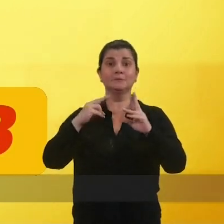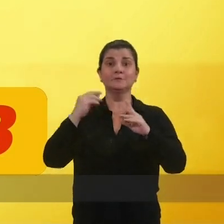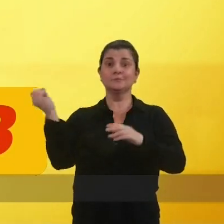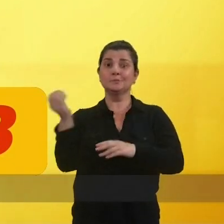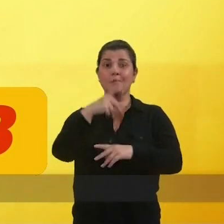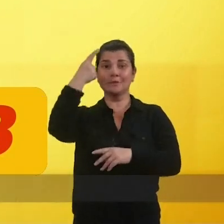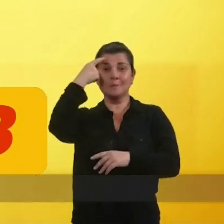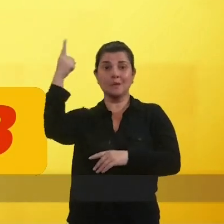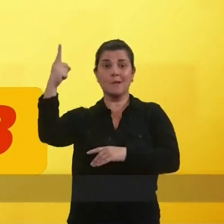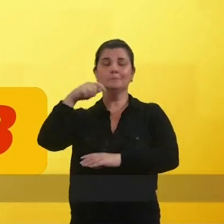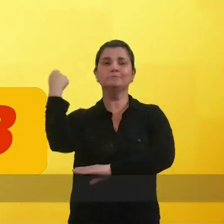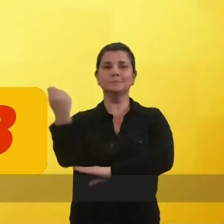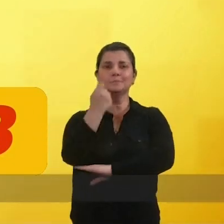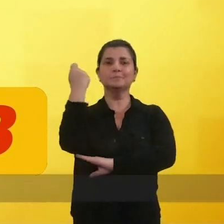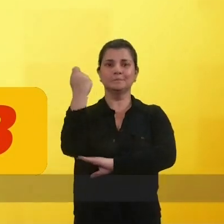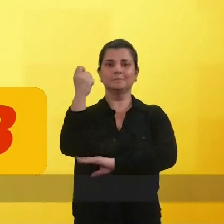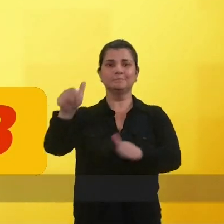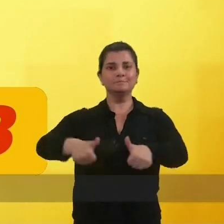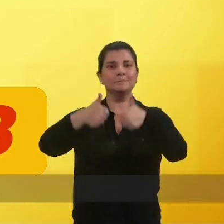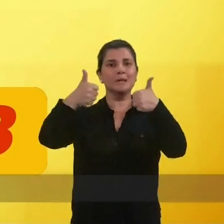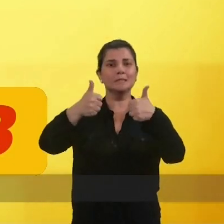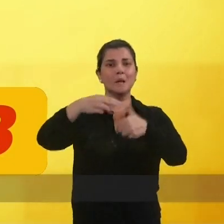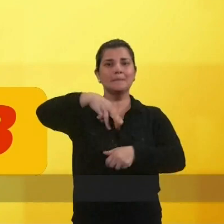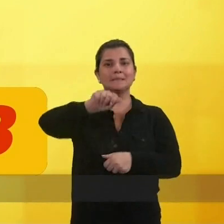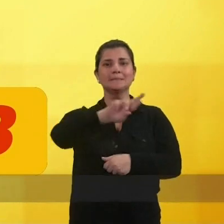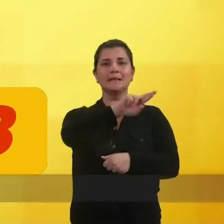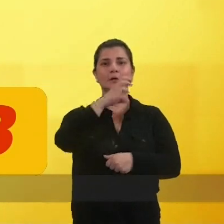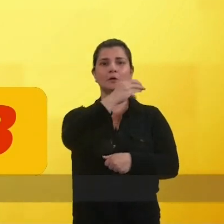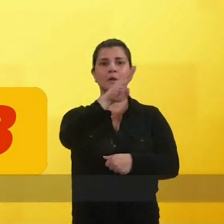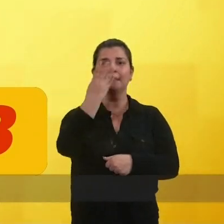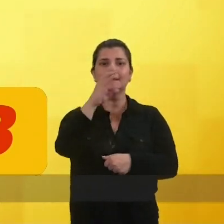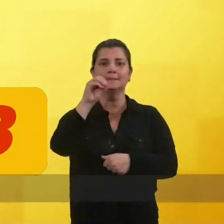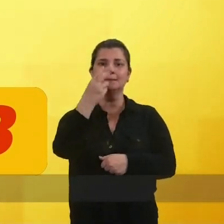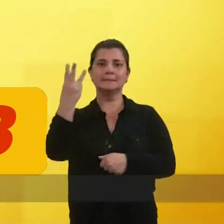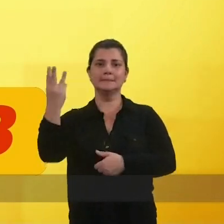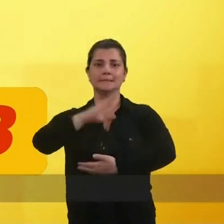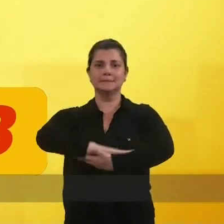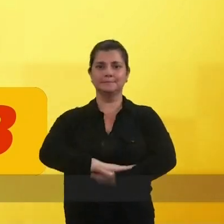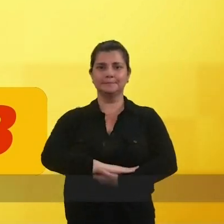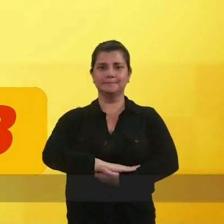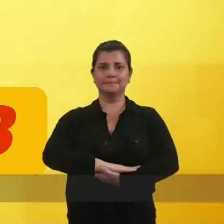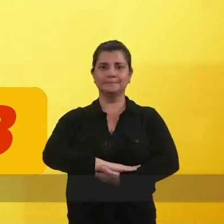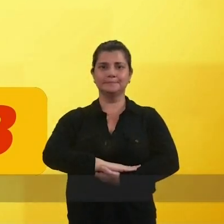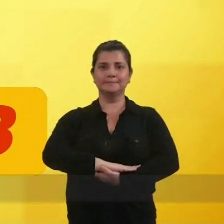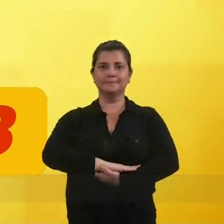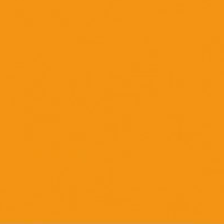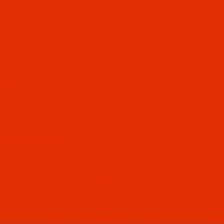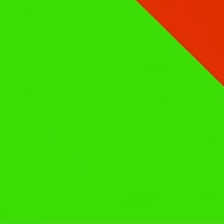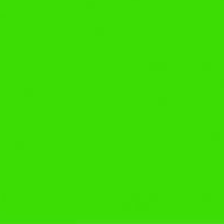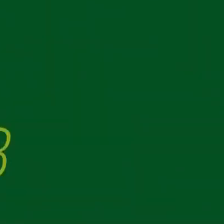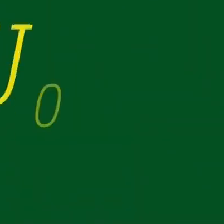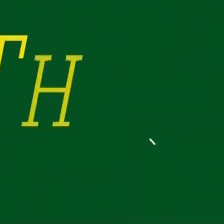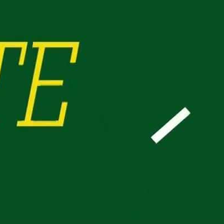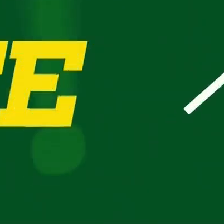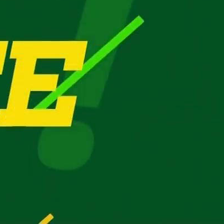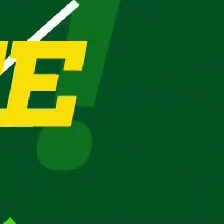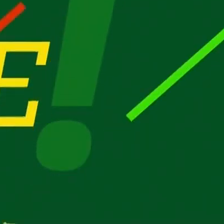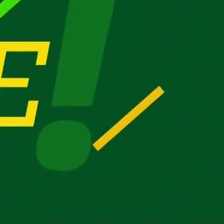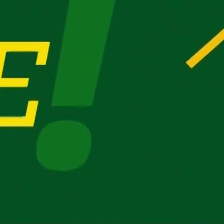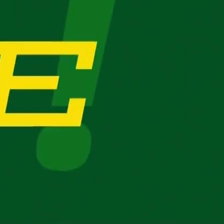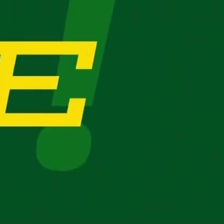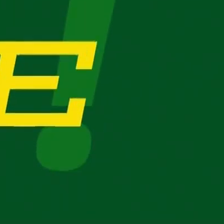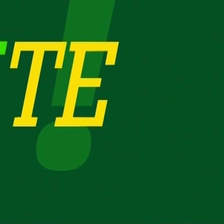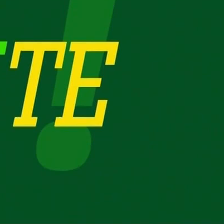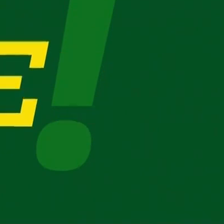trazendo a esperança e novas ideias para um Rio Grande do Sul melhor. Marcelo Roubalo, 40333. PSB.